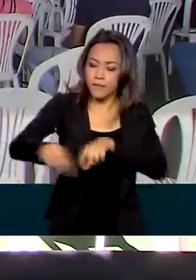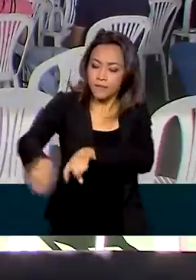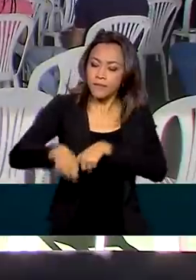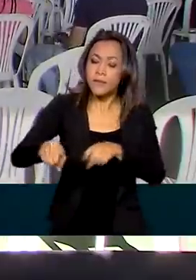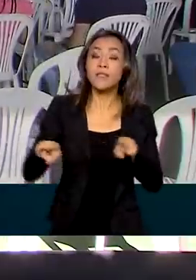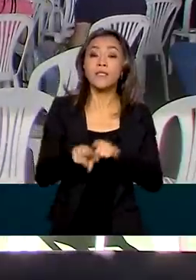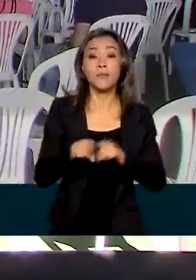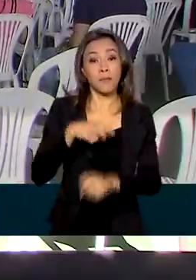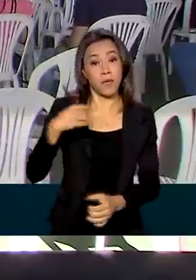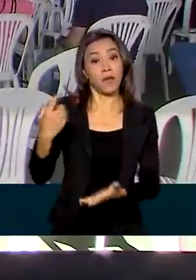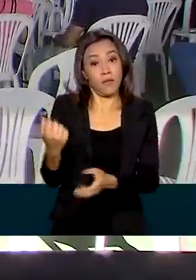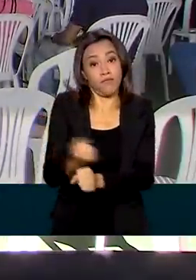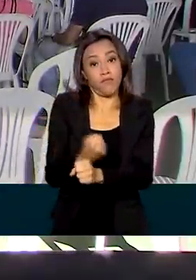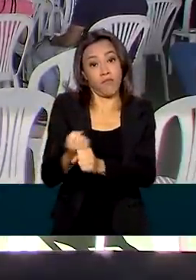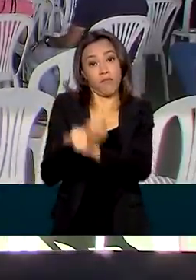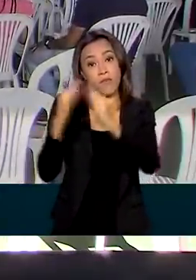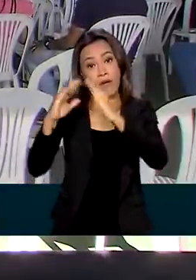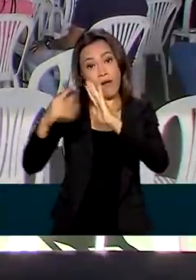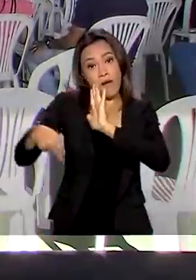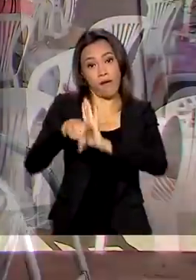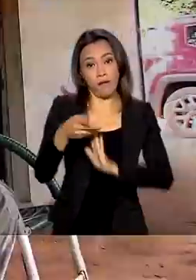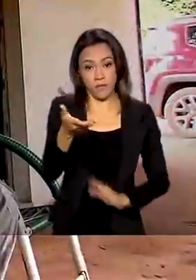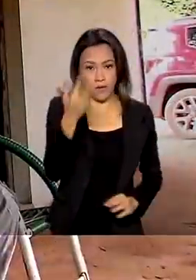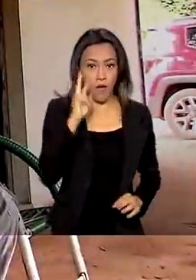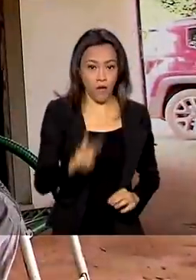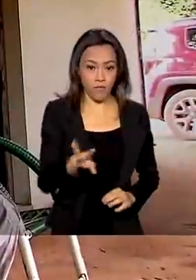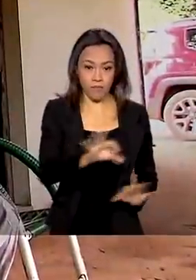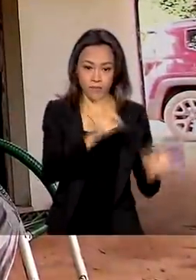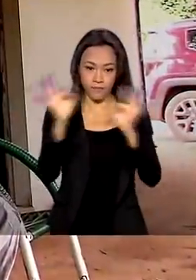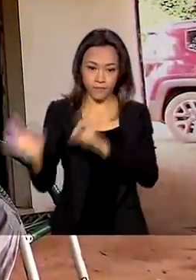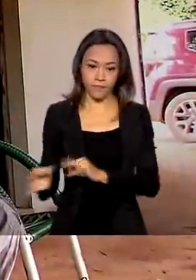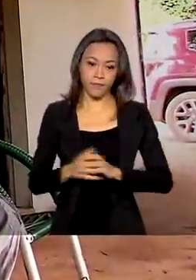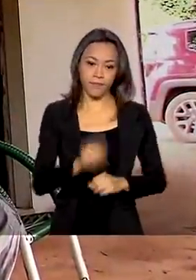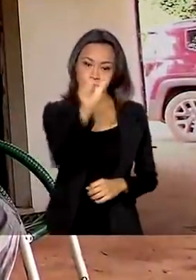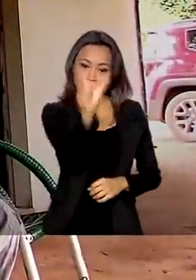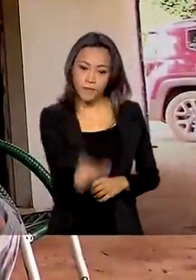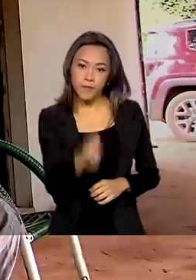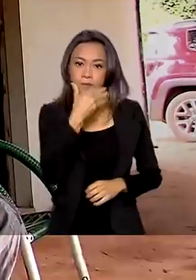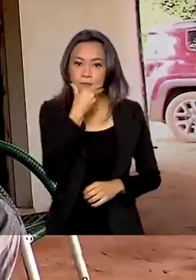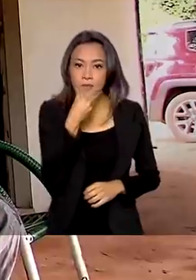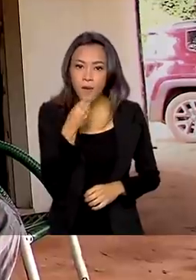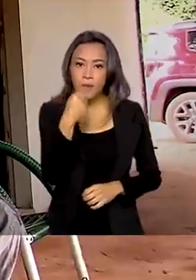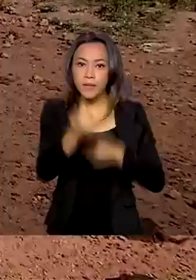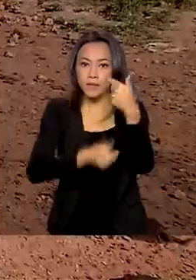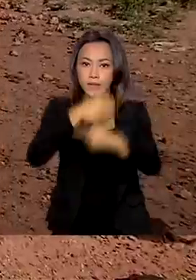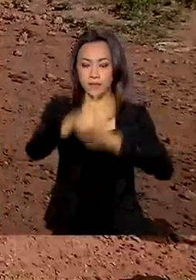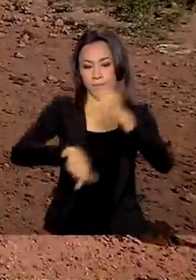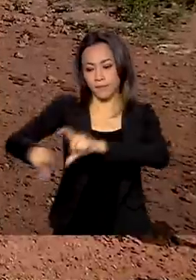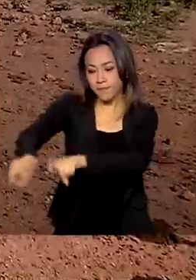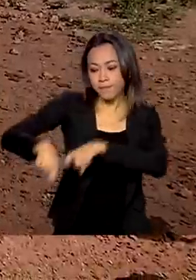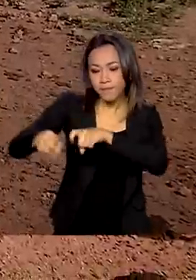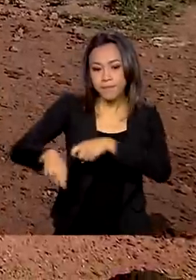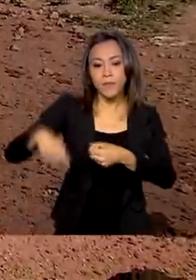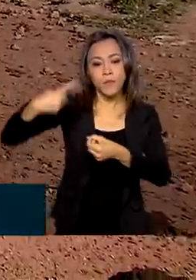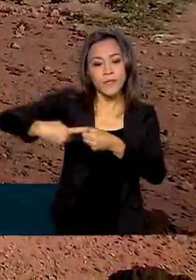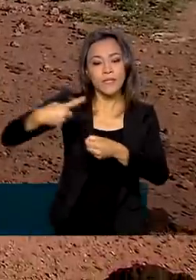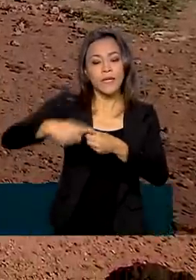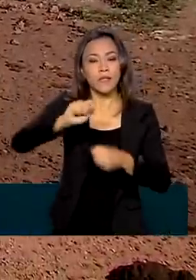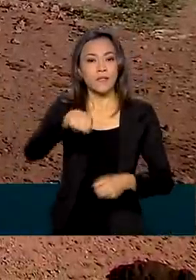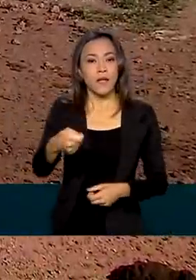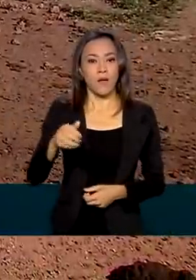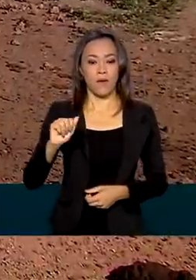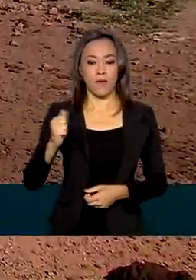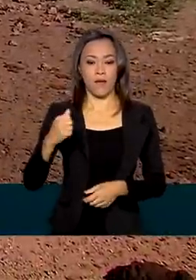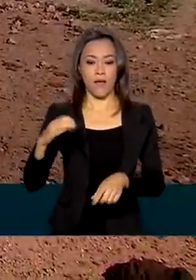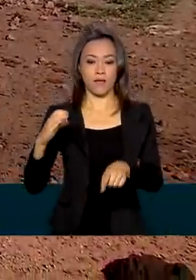habitação. Vamos ver na reportagem. José Linhares é produtor rural no município de Açailândia,